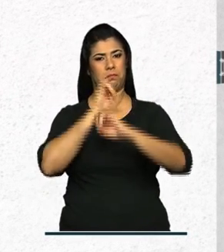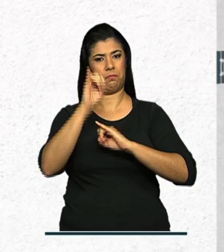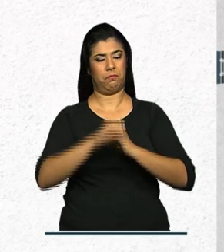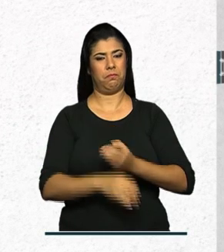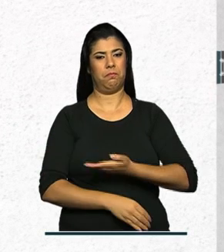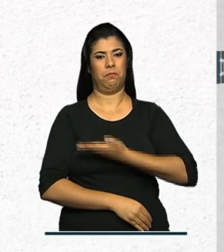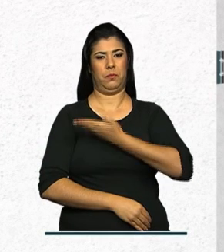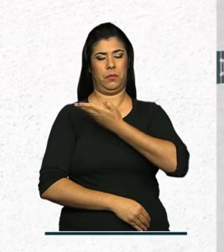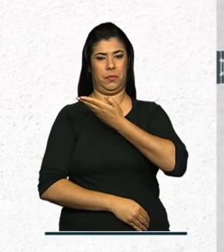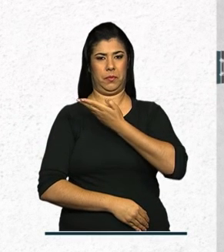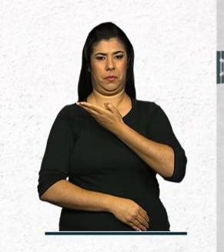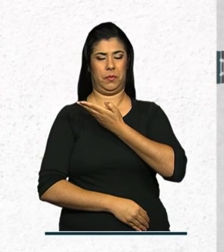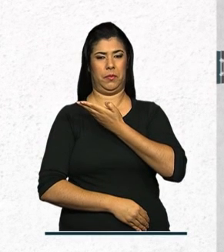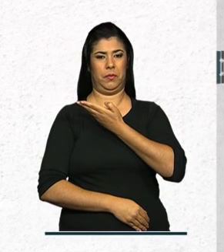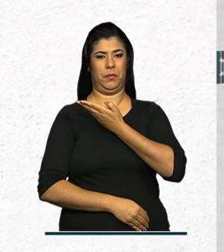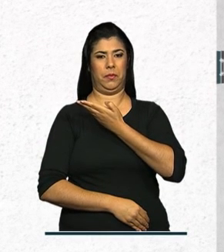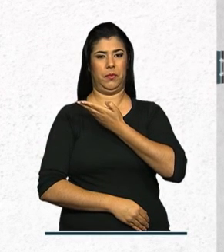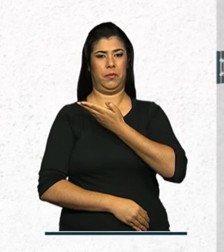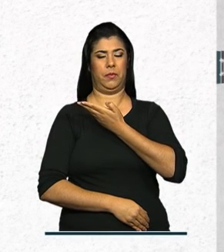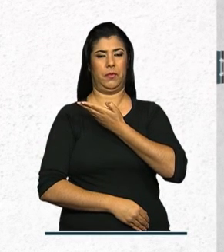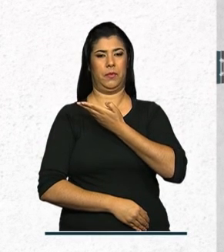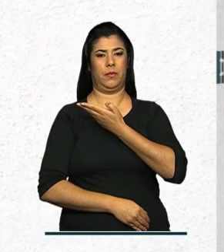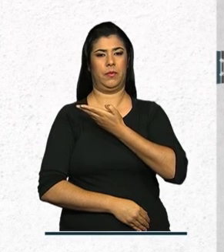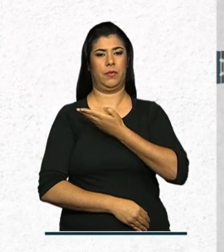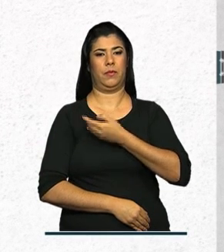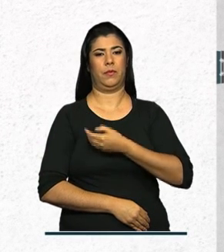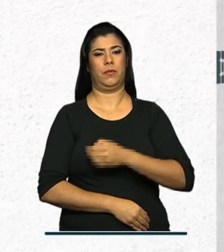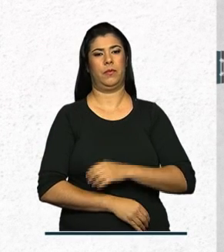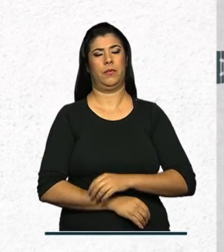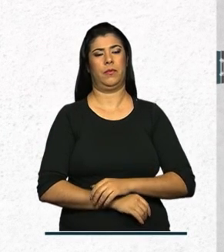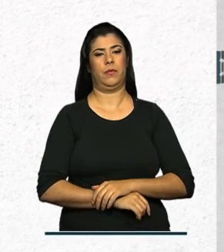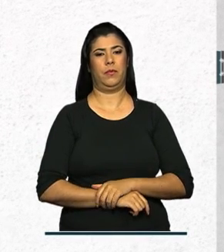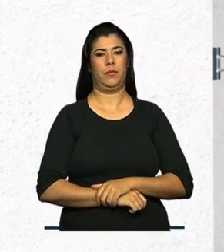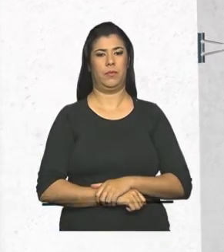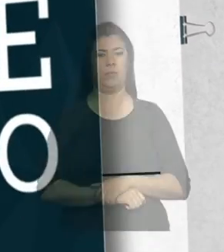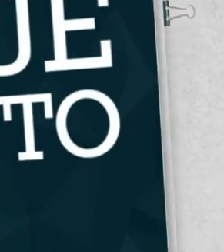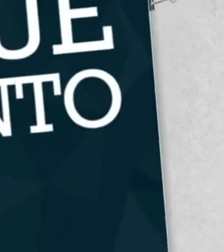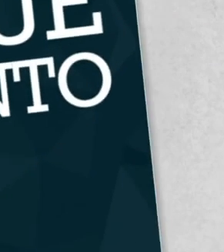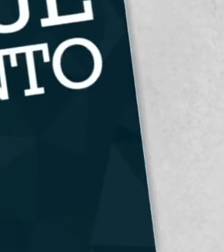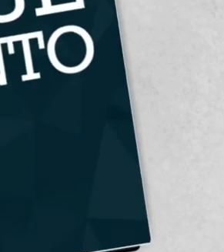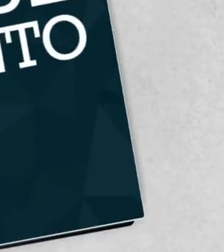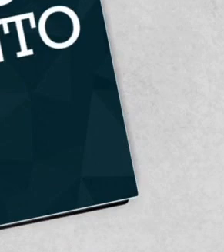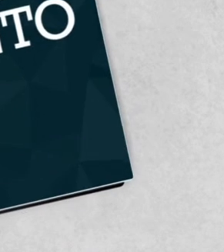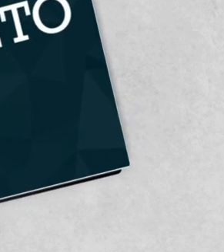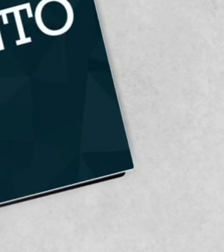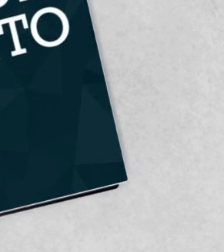obide.senad.gov.br Legenda por Sônia Ruberti